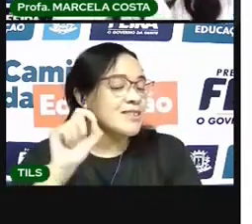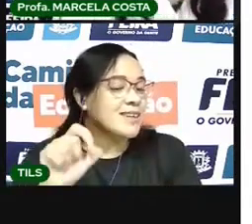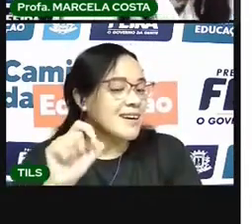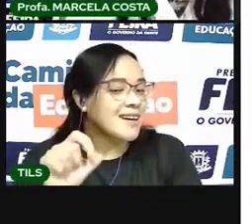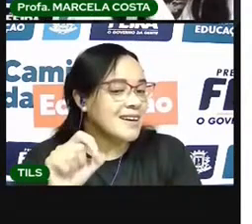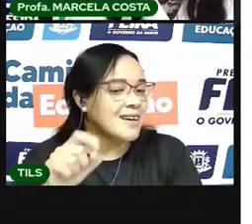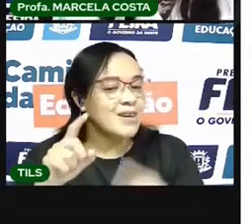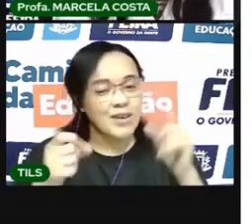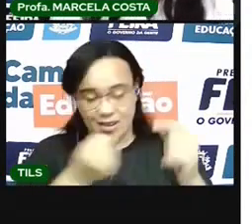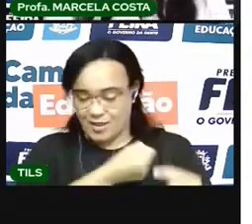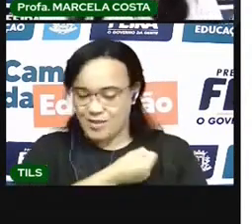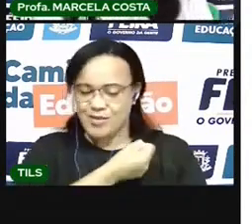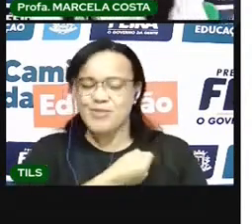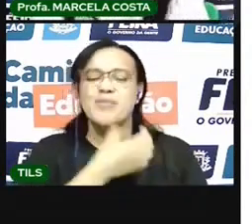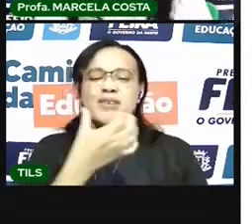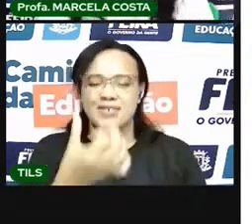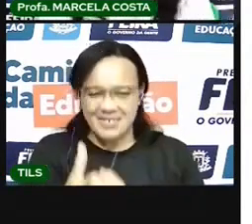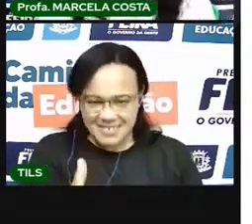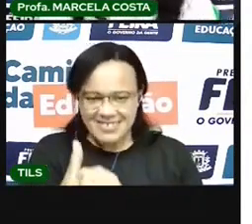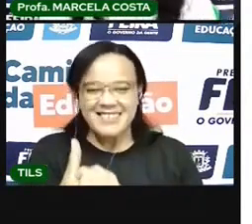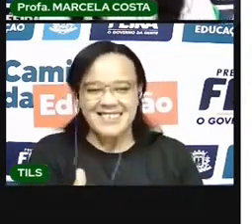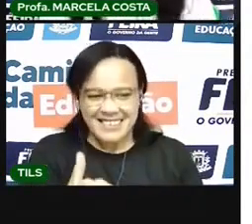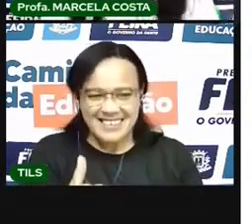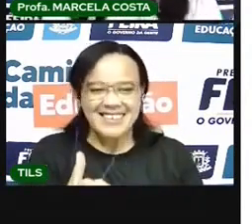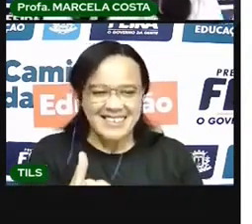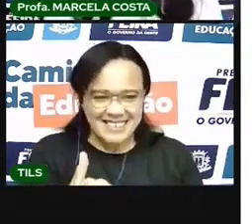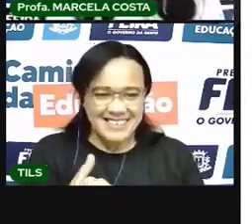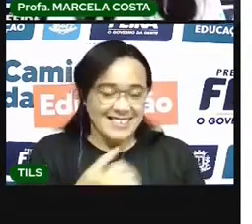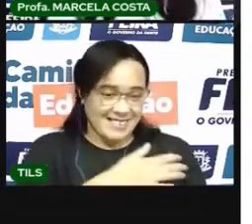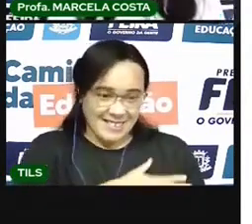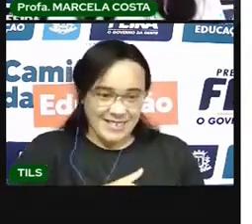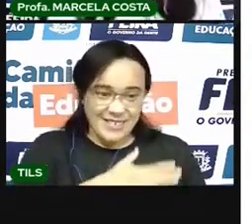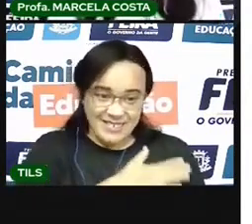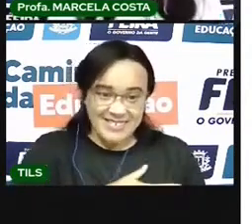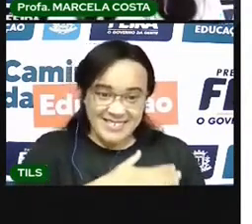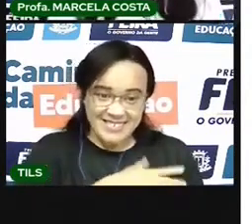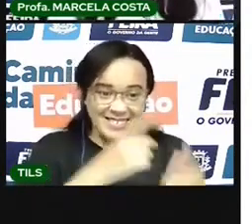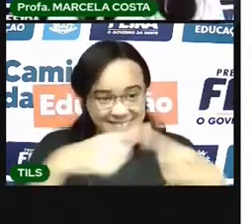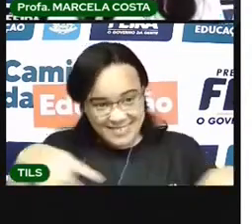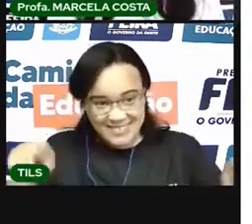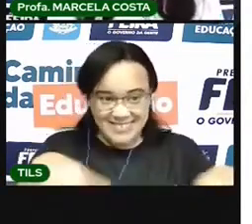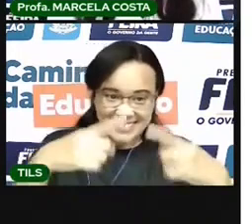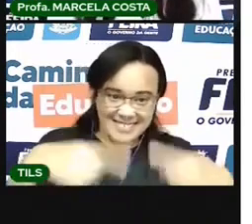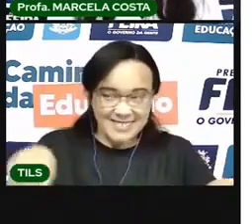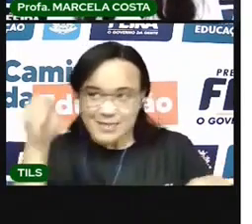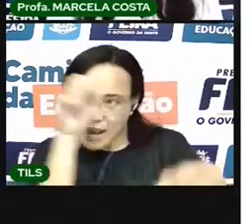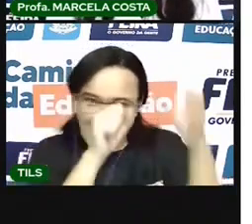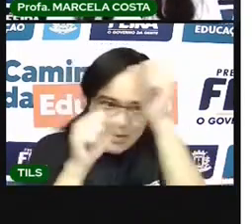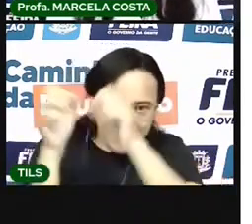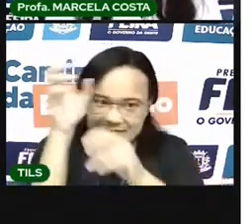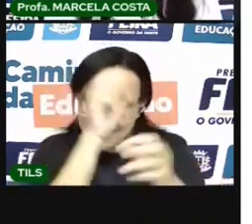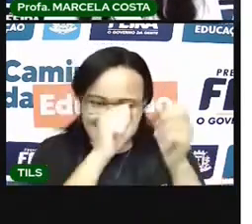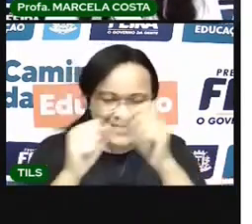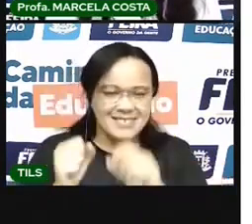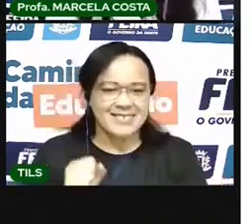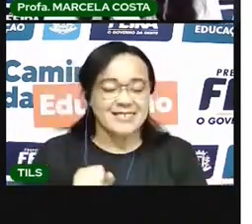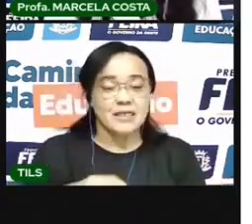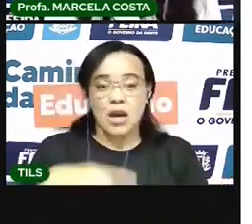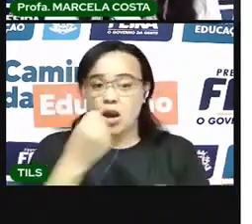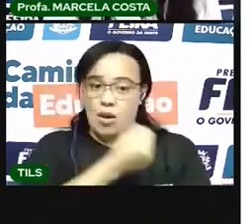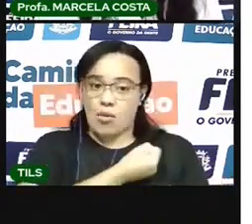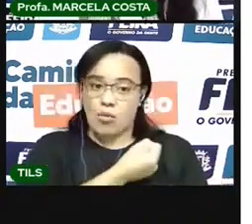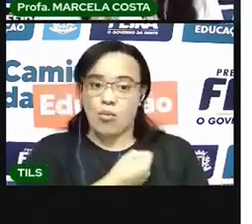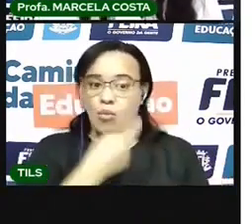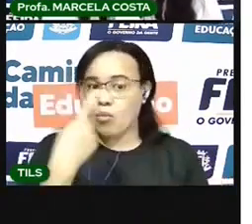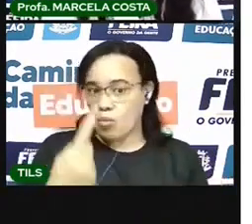É o número 6. Gostaram da musiquinha? Já aprendeu que um número vem depois